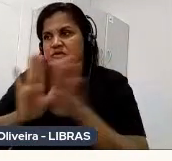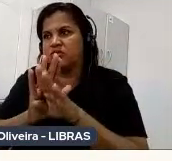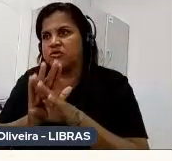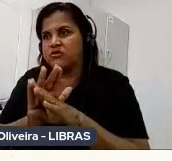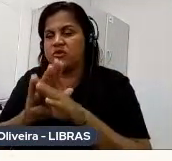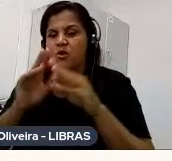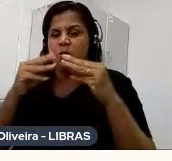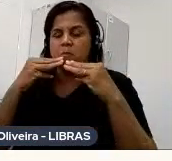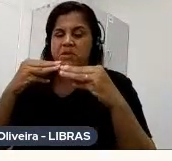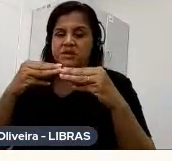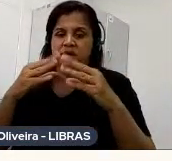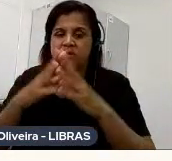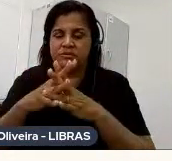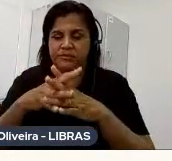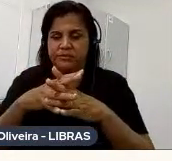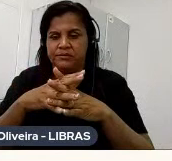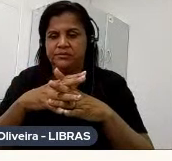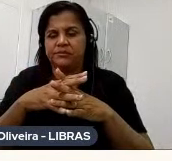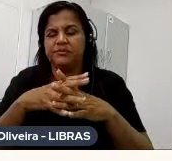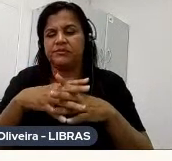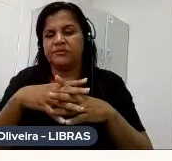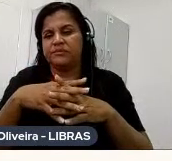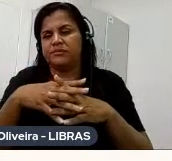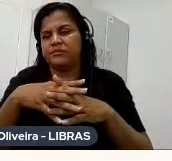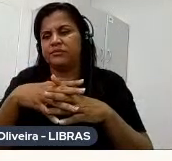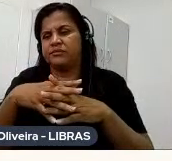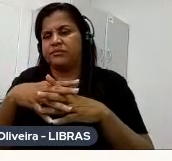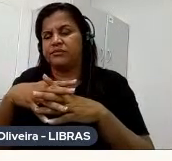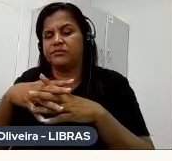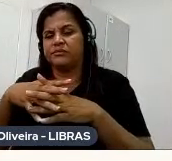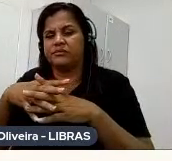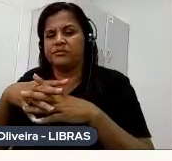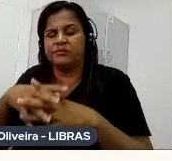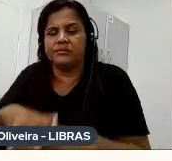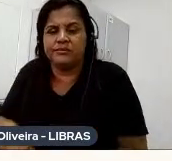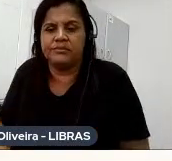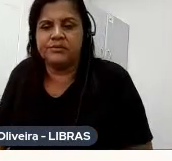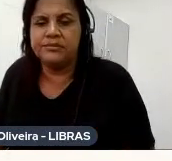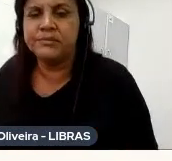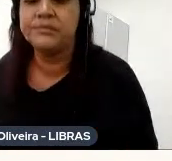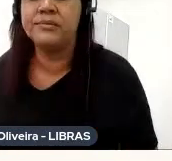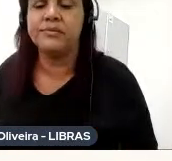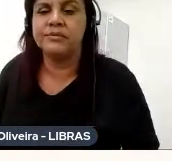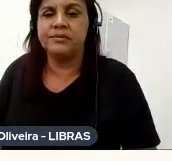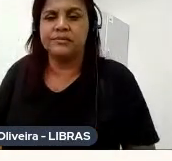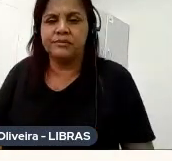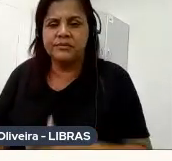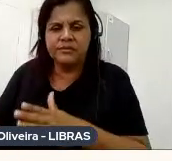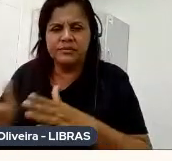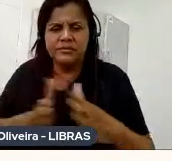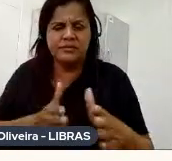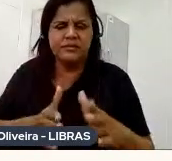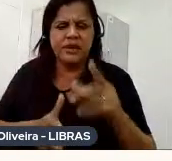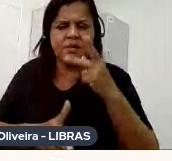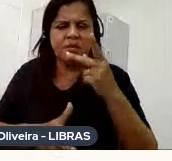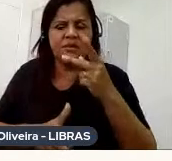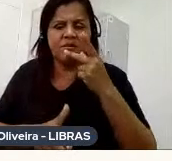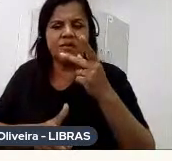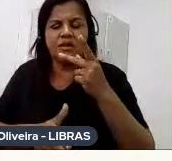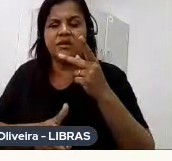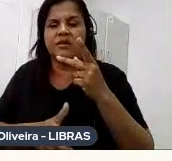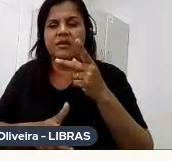não, é, eu separei aqui um trechinho para falar de animação por substituição,